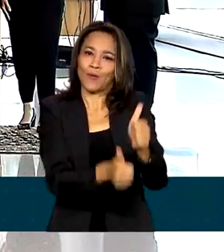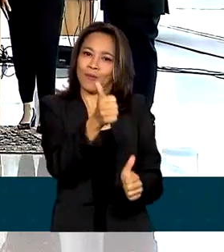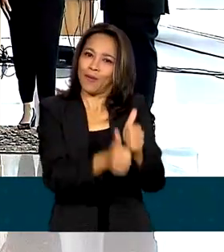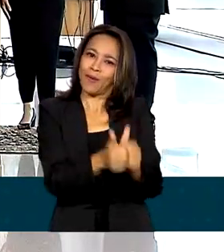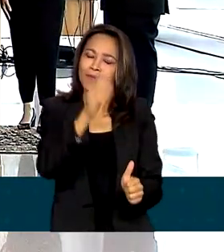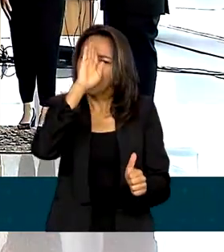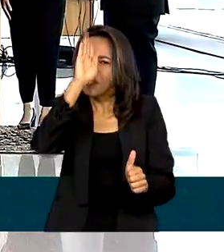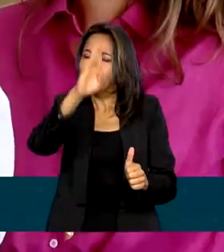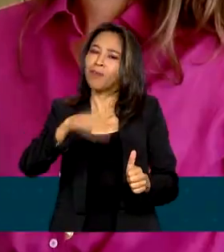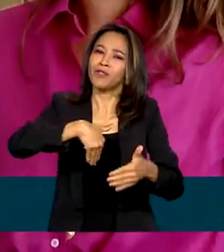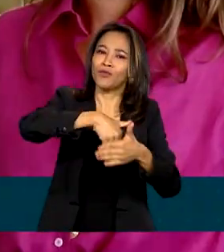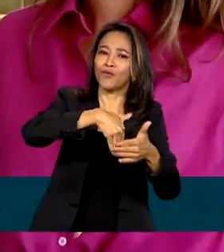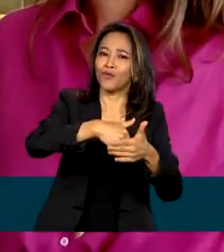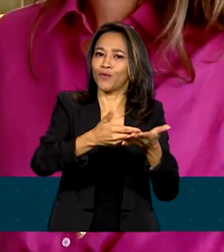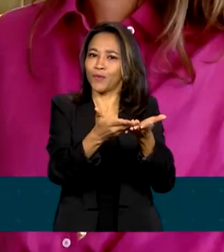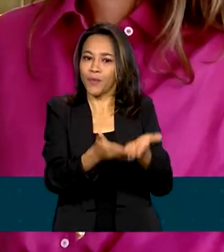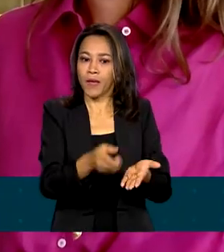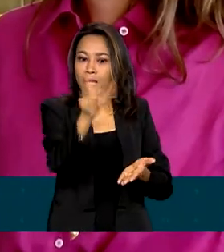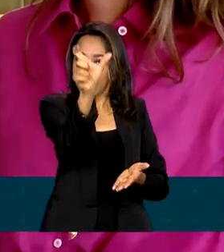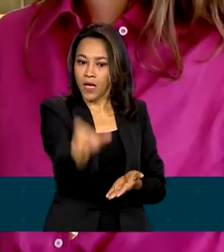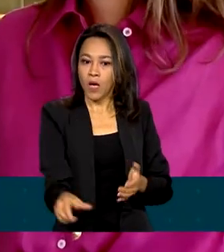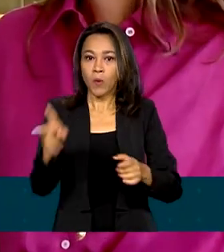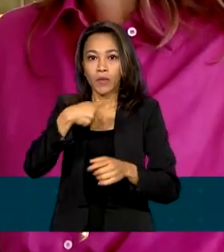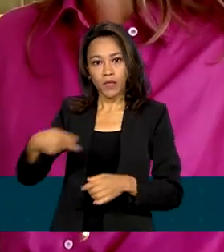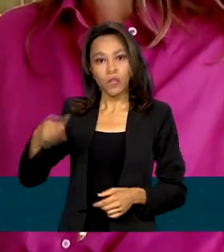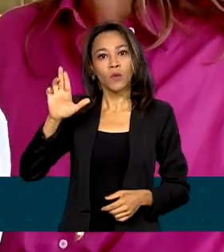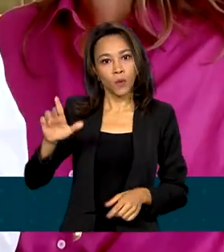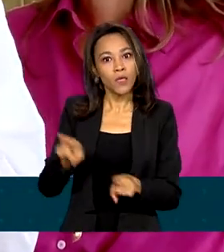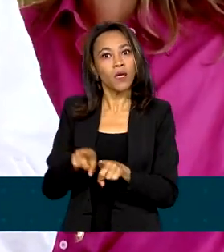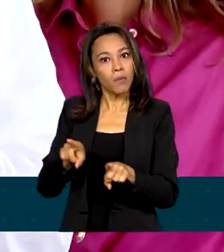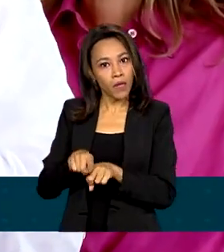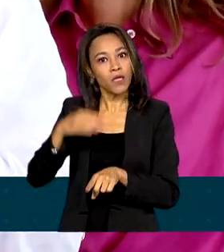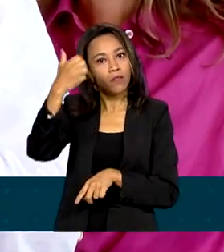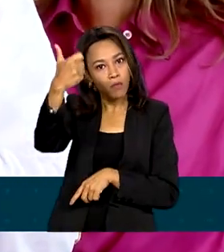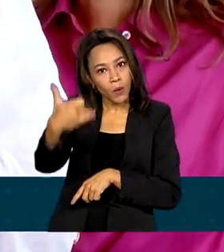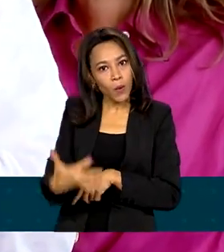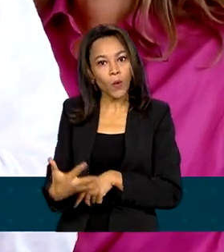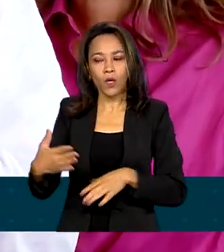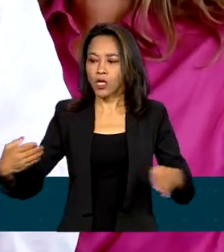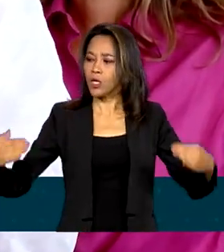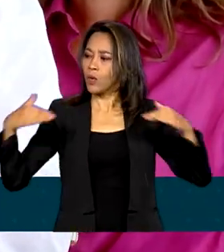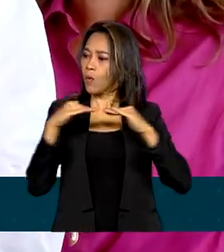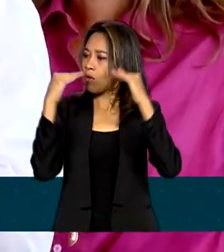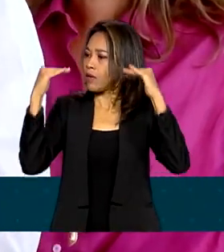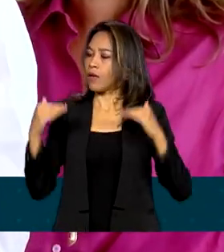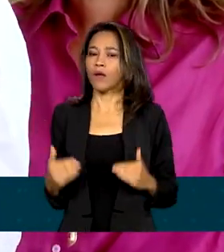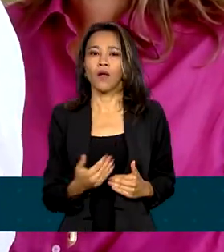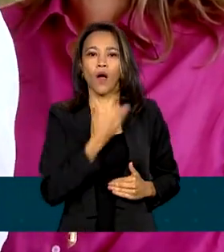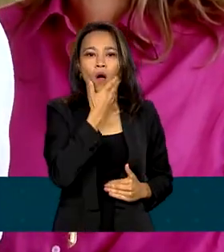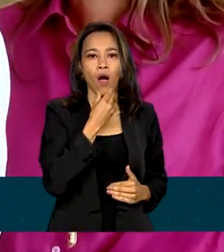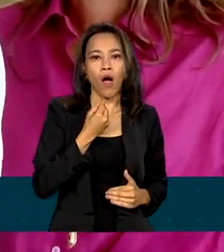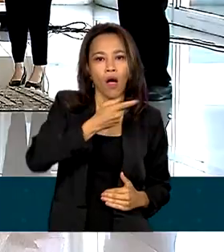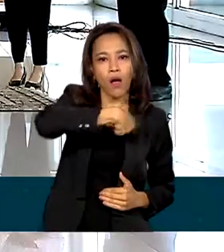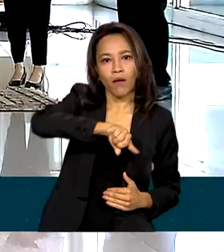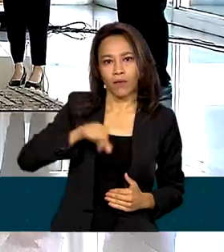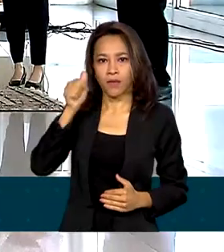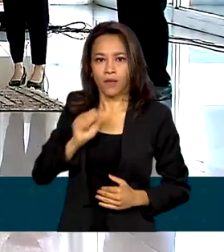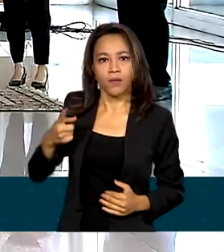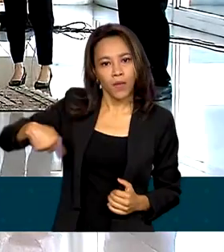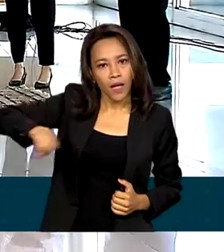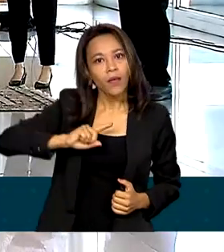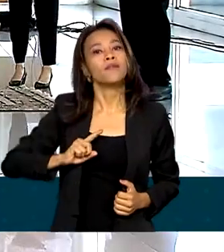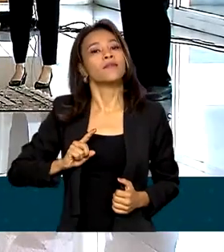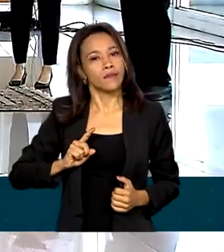principalmente no futebol. O presidente Lula falou sobre a igualdade entre homens e mulheres no esporte e